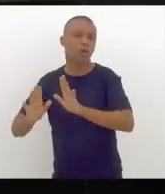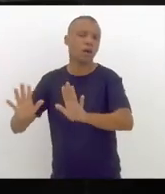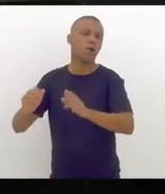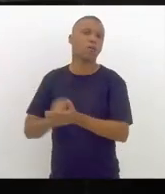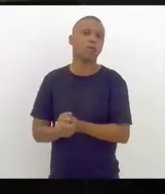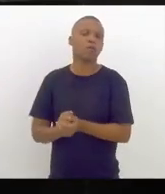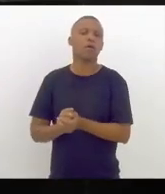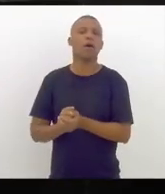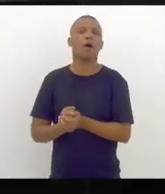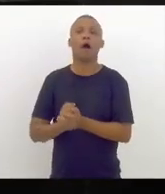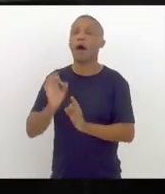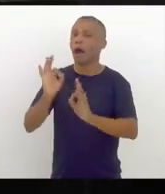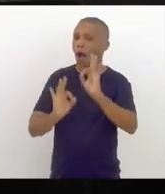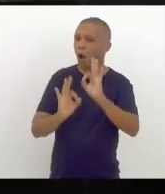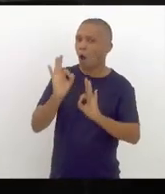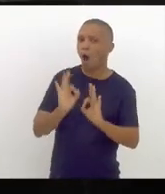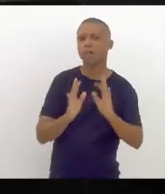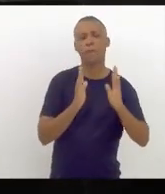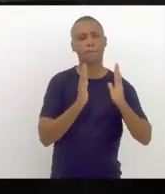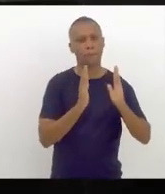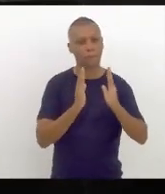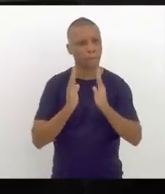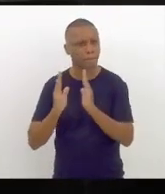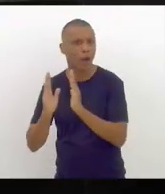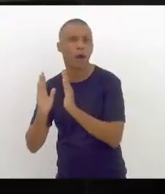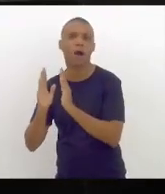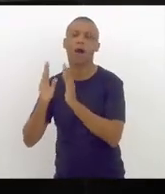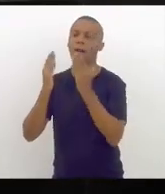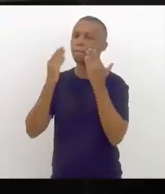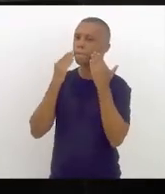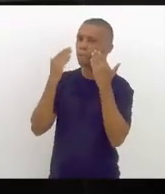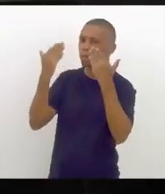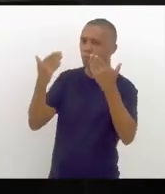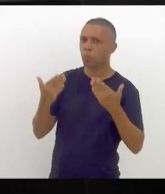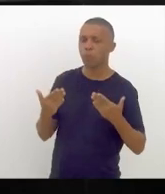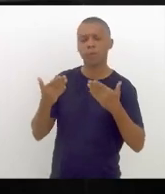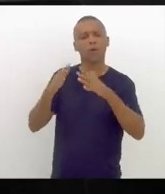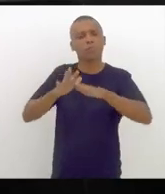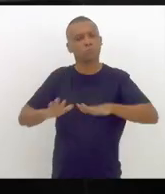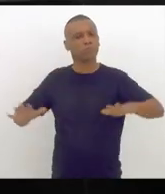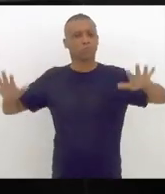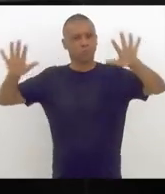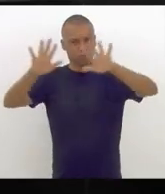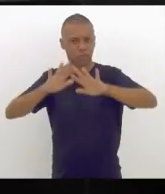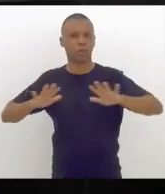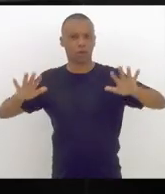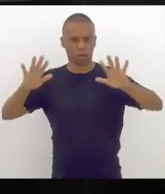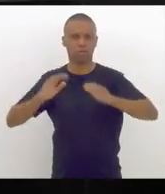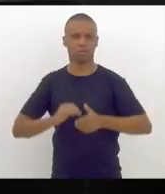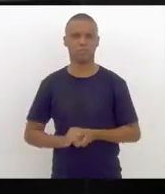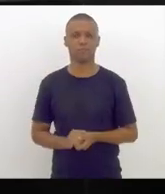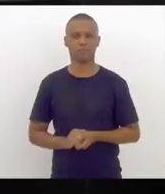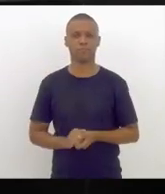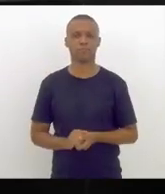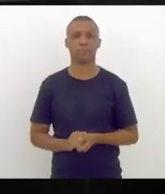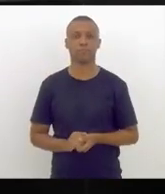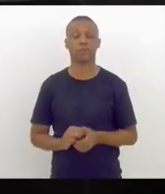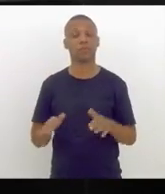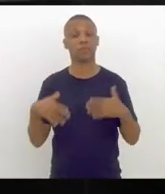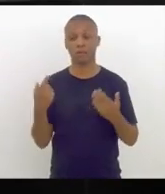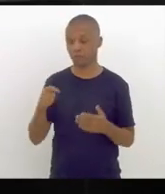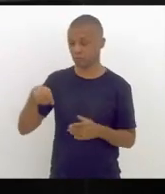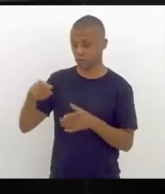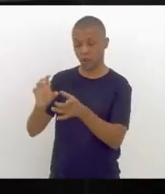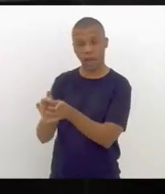à ordem, à ordem pública de um modo geral. Então, se há democracia,